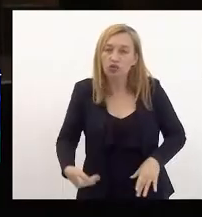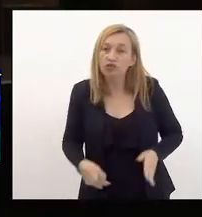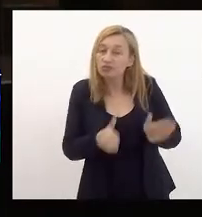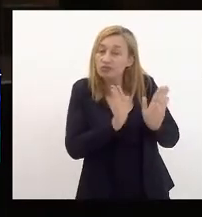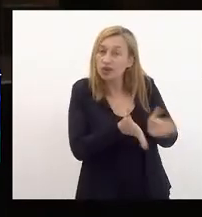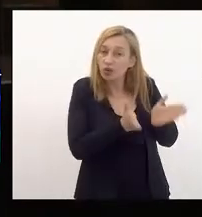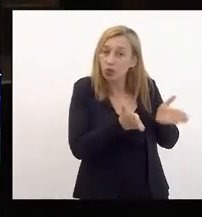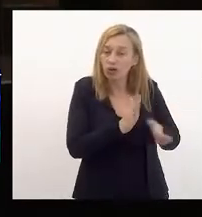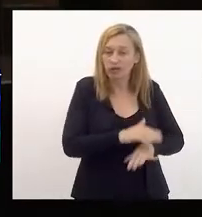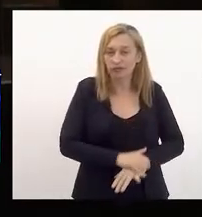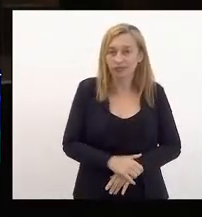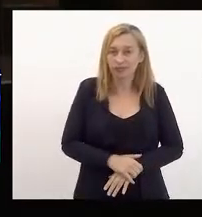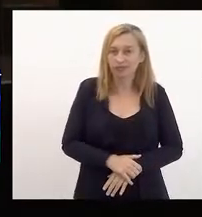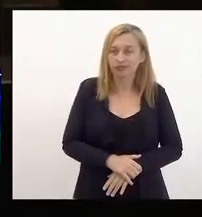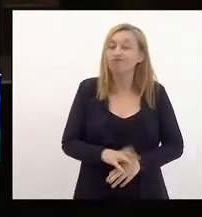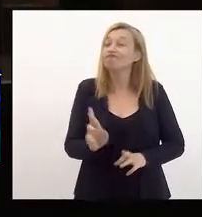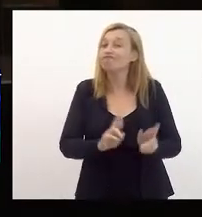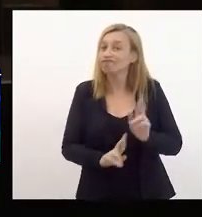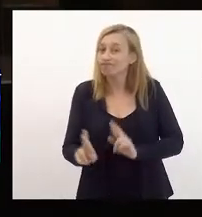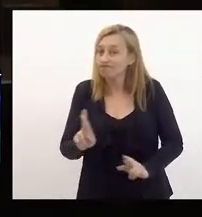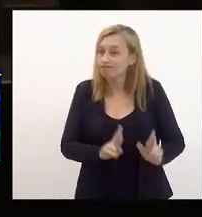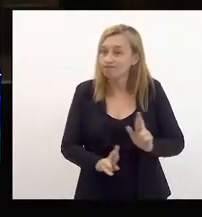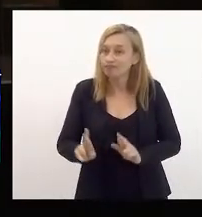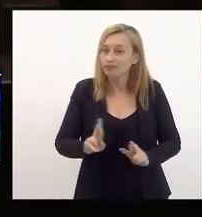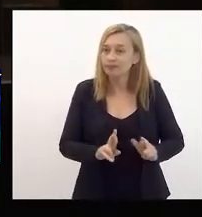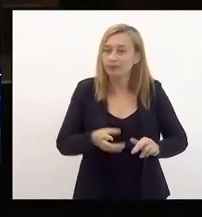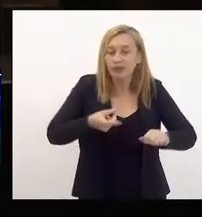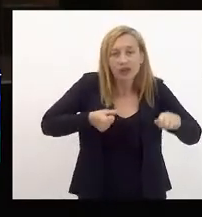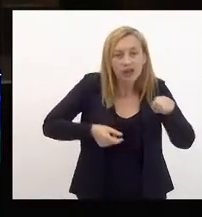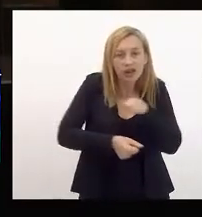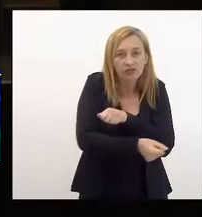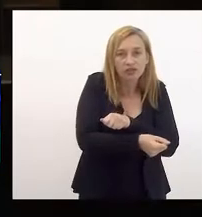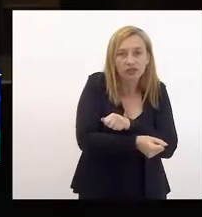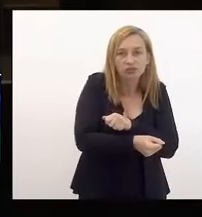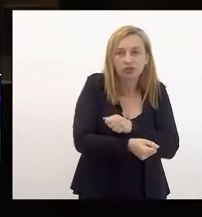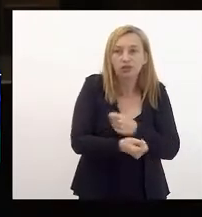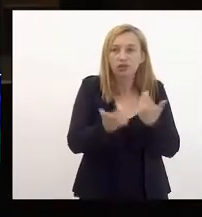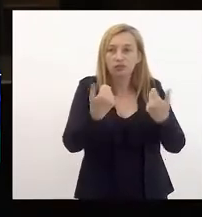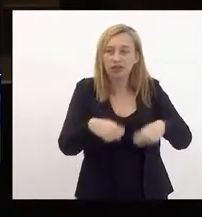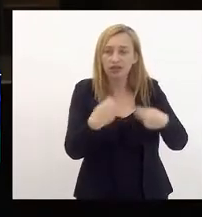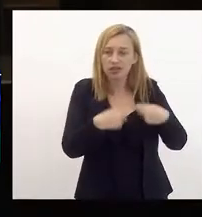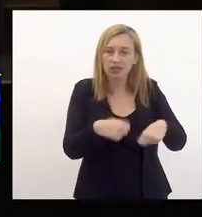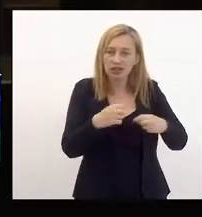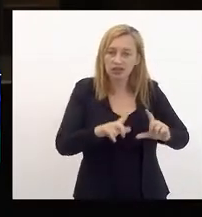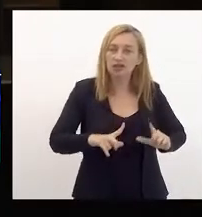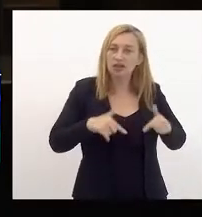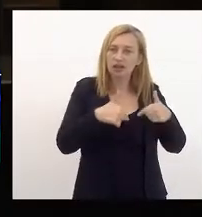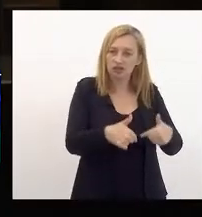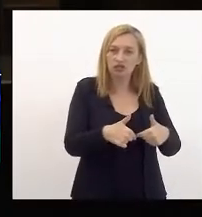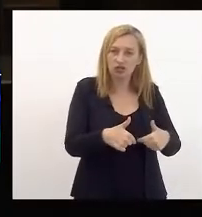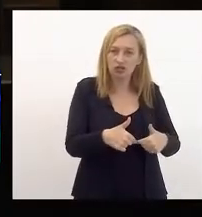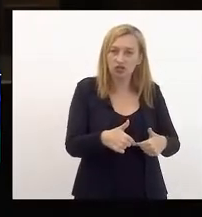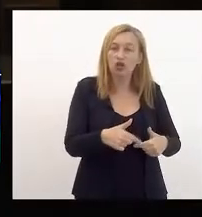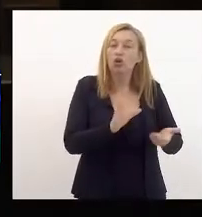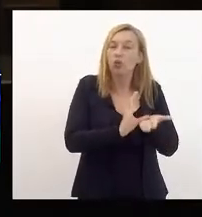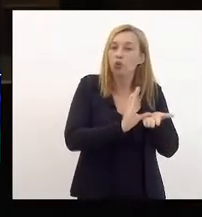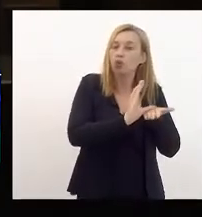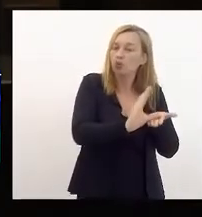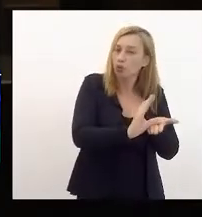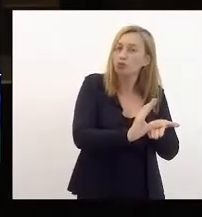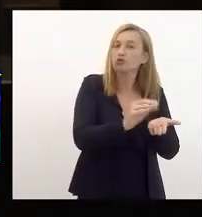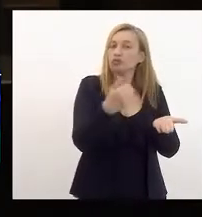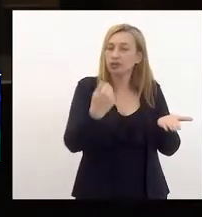em relação a investimentos que devam ser aportados, os recursos que